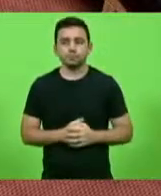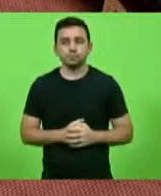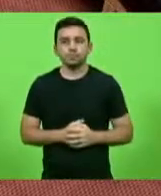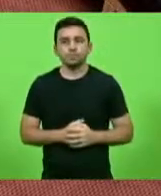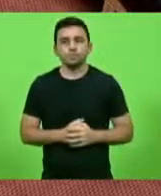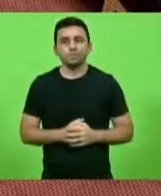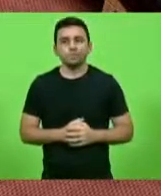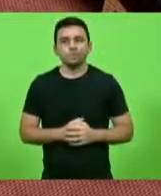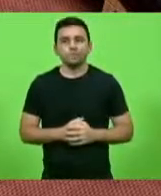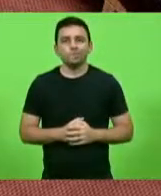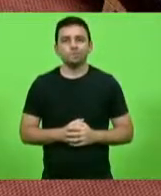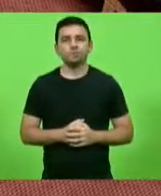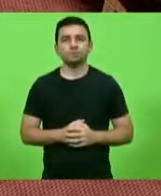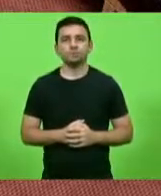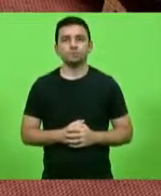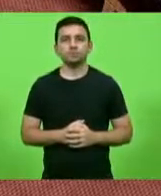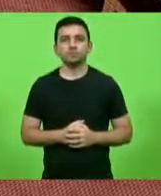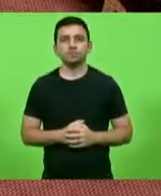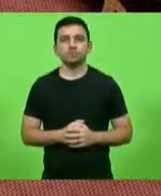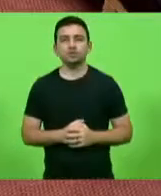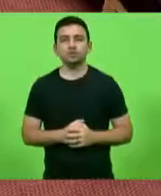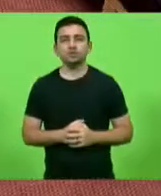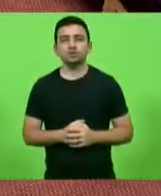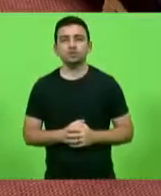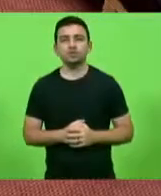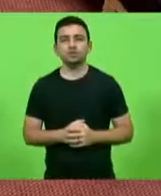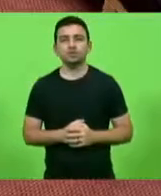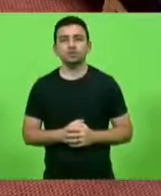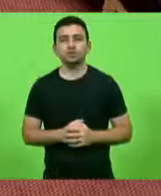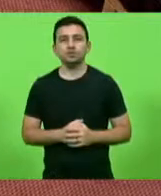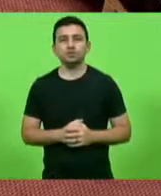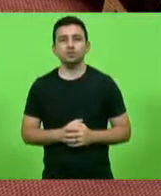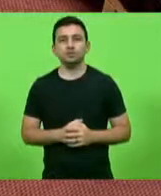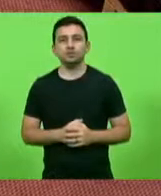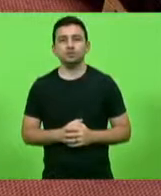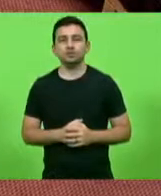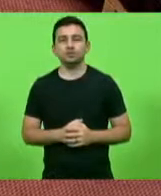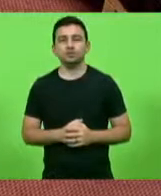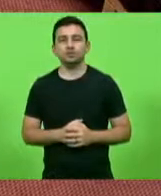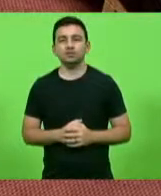Ah, tá. Ah, mas eu trouxe aqui, não trouxe. Ah, não, não, esqueci mesmo.